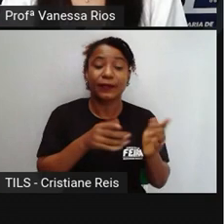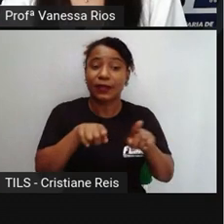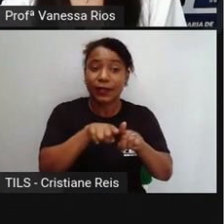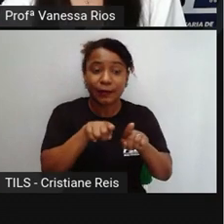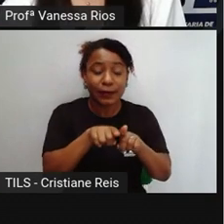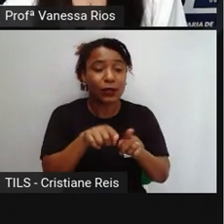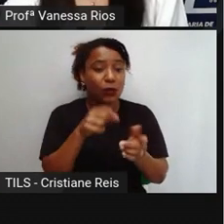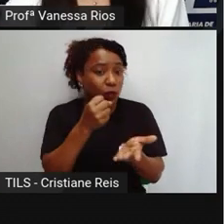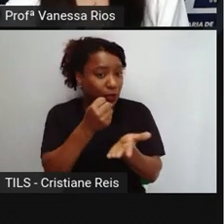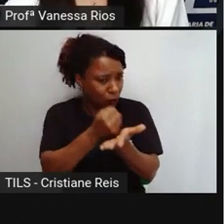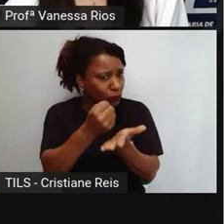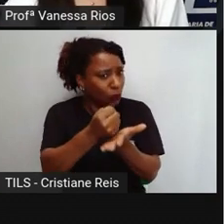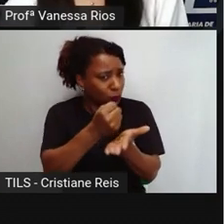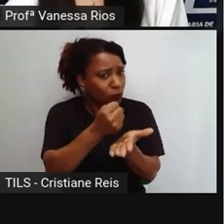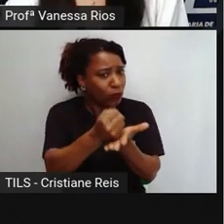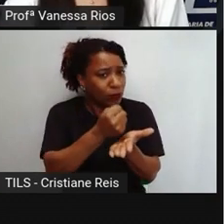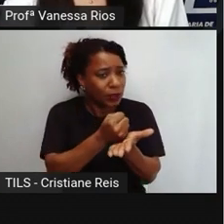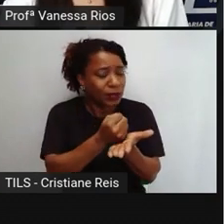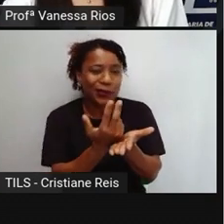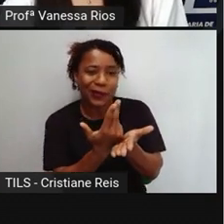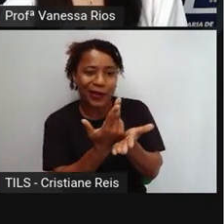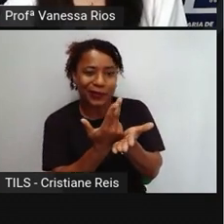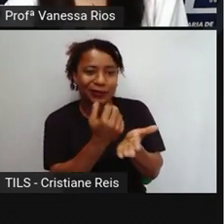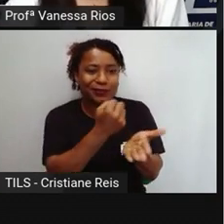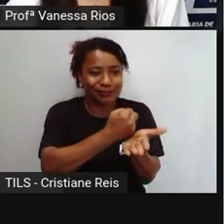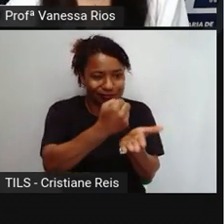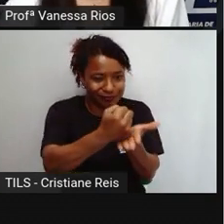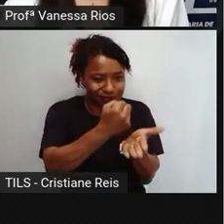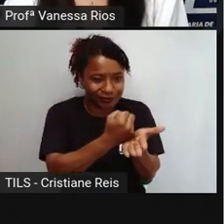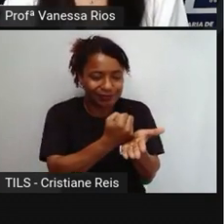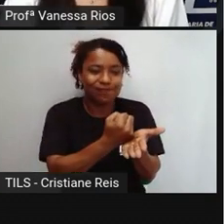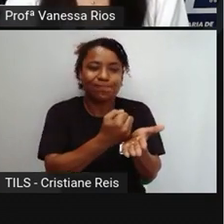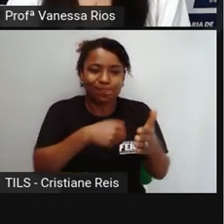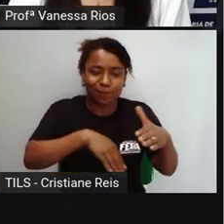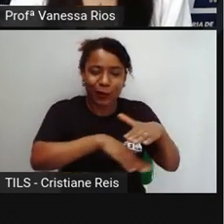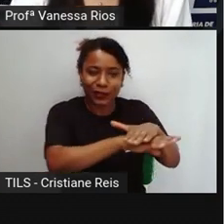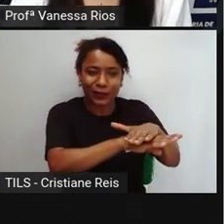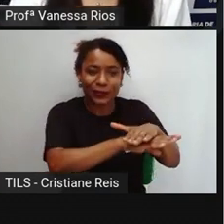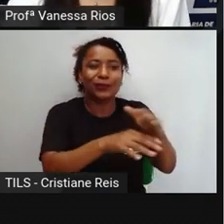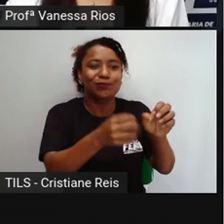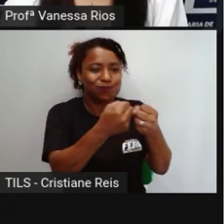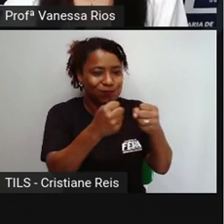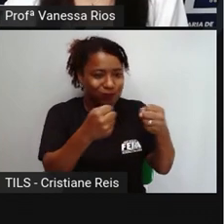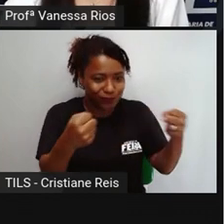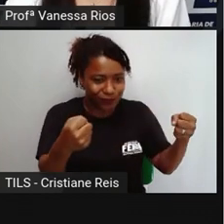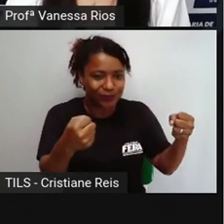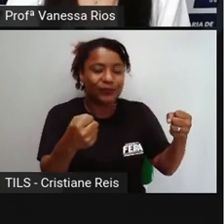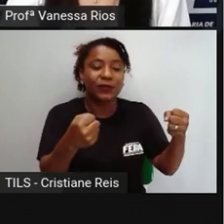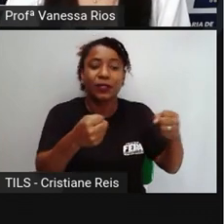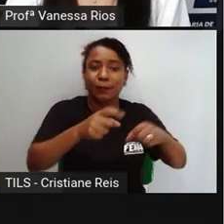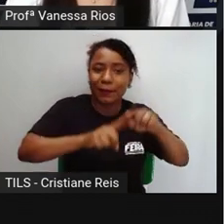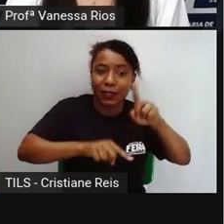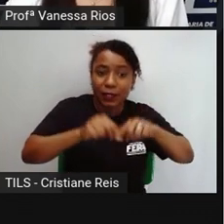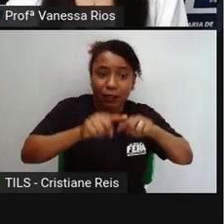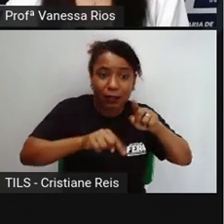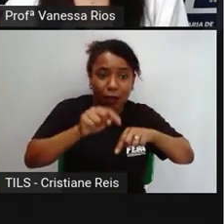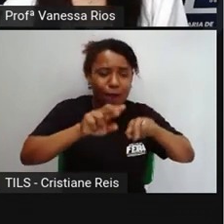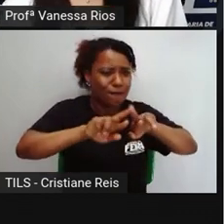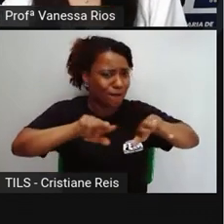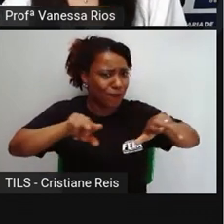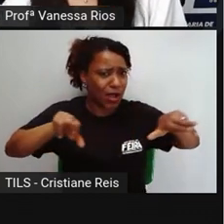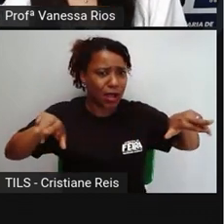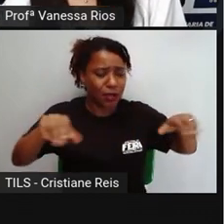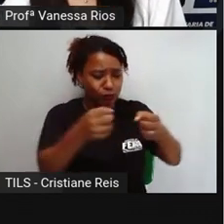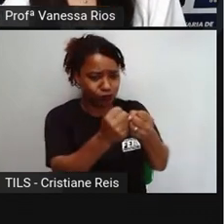materiais, que foi utilizada aí a escrita para ser reproduzida. A gente percebe aí informações